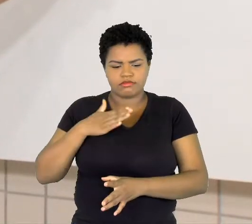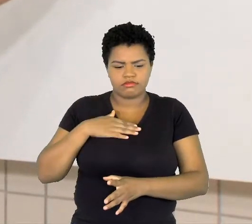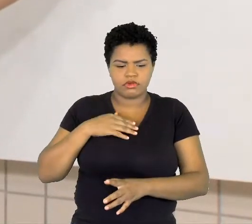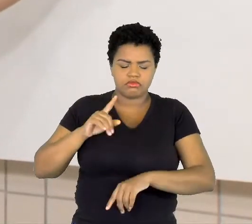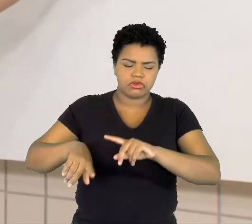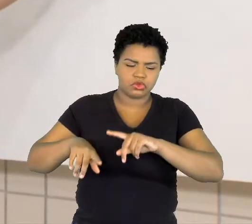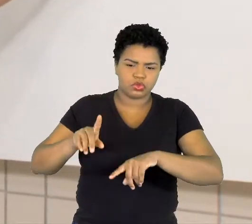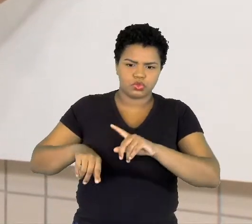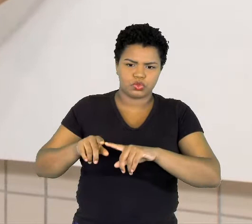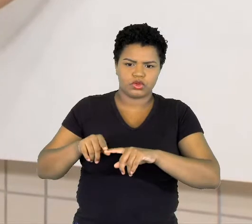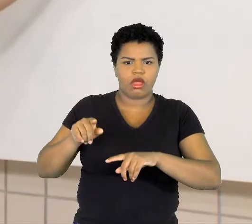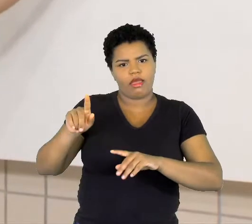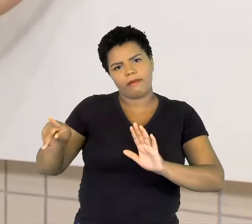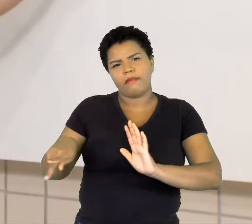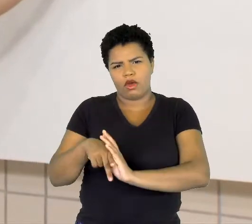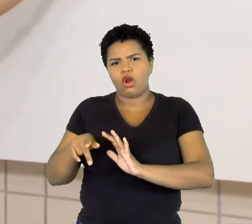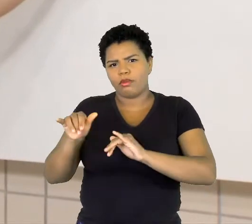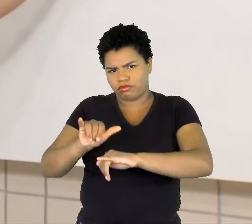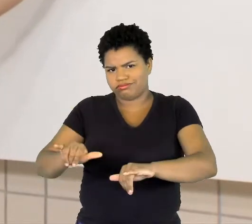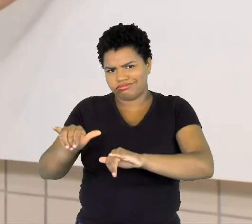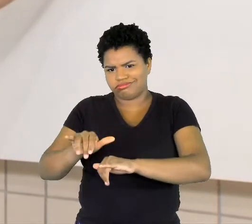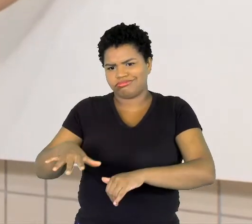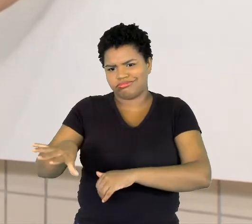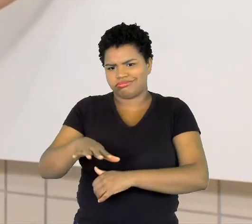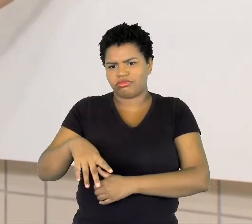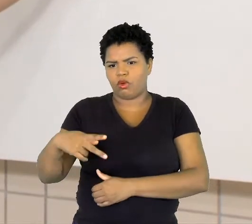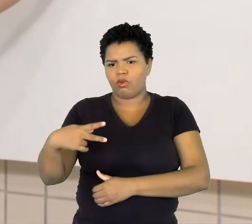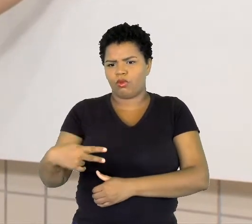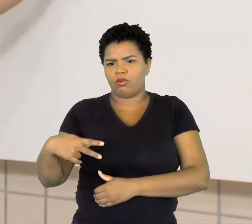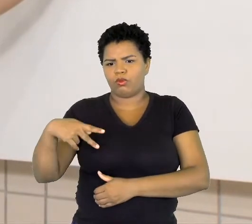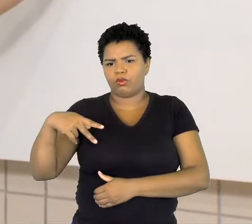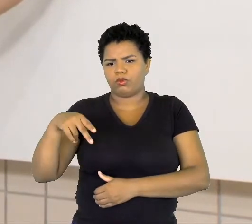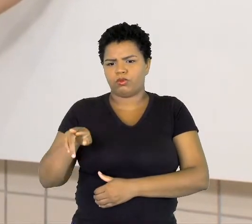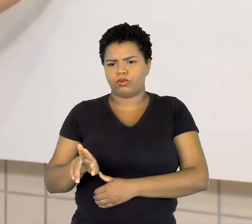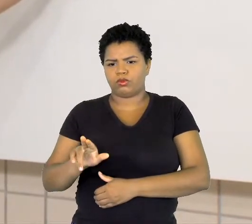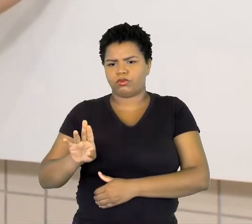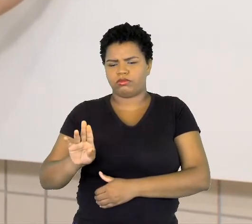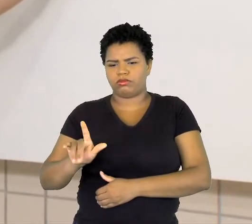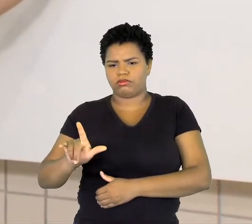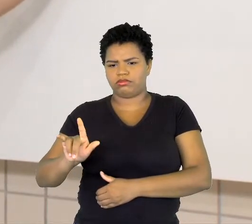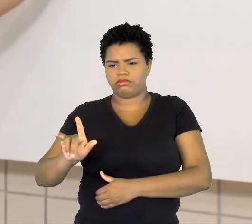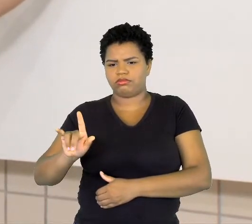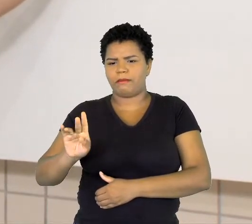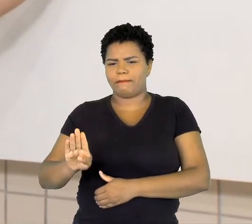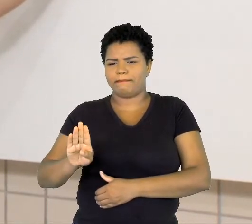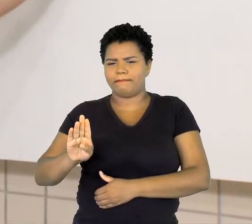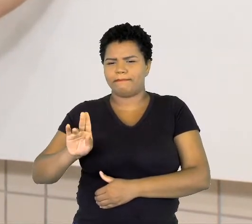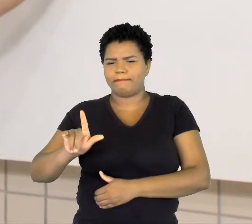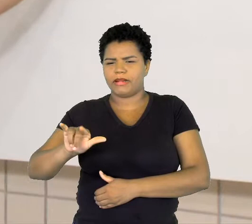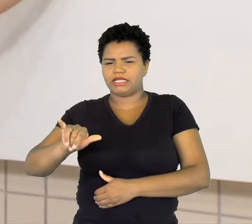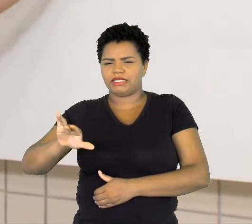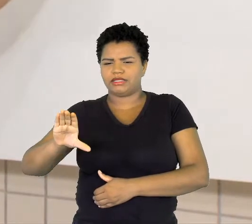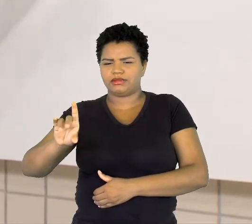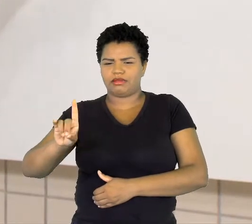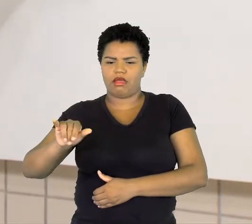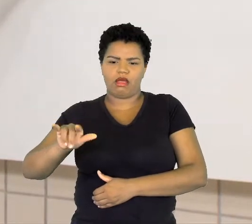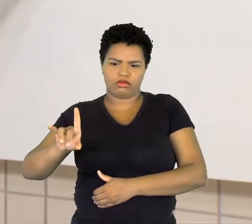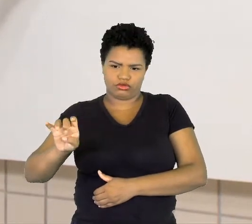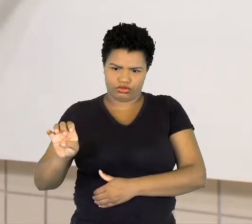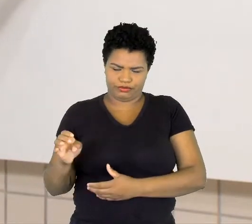publicitário, que muita gente chama de propaganda publicitária, certo? Olha bem a diferença, não confunda.